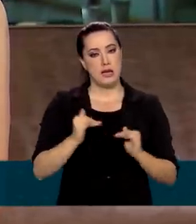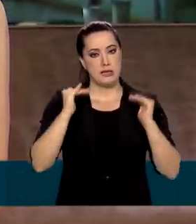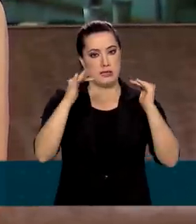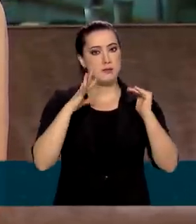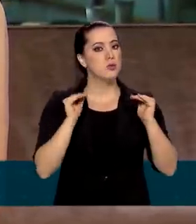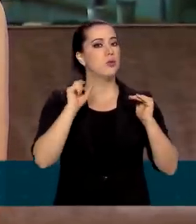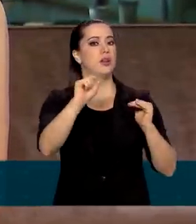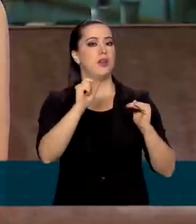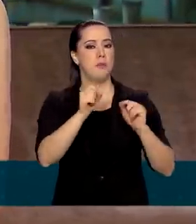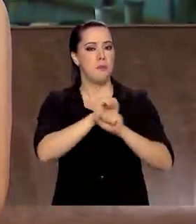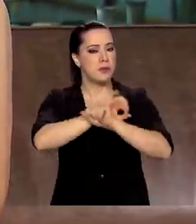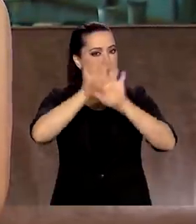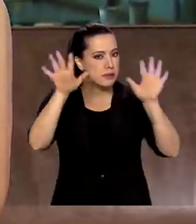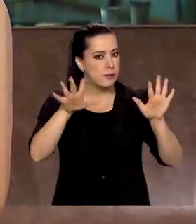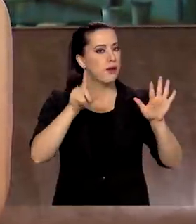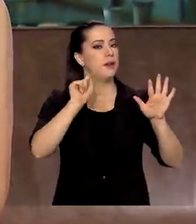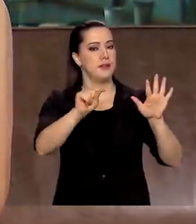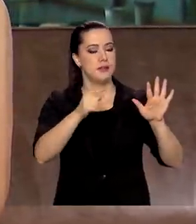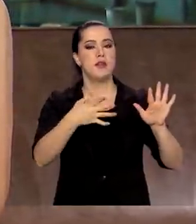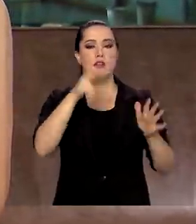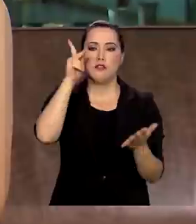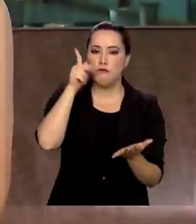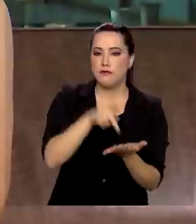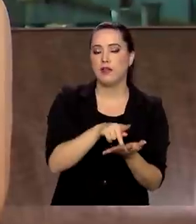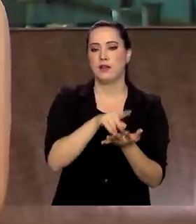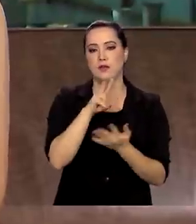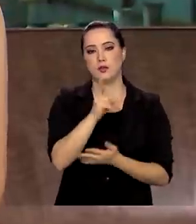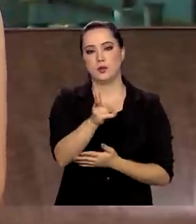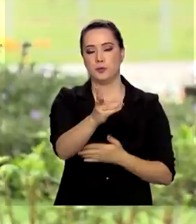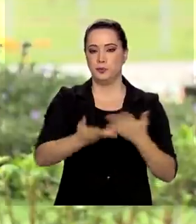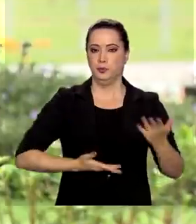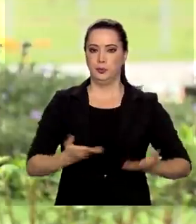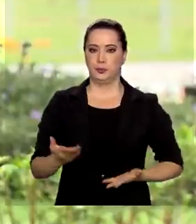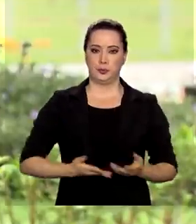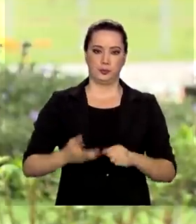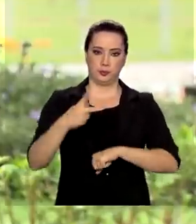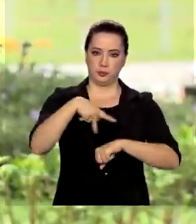transparência e verdade, para bem servir a nossa nação.